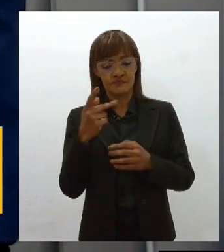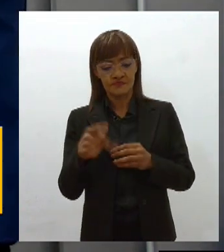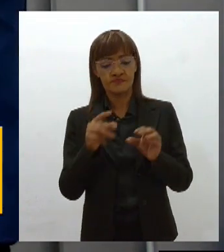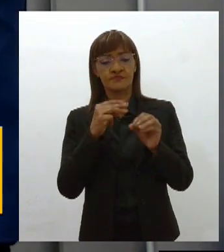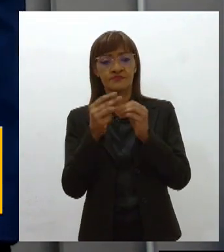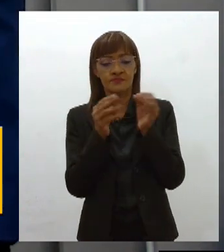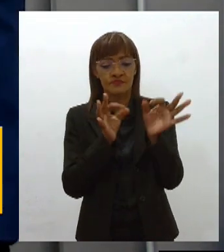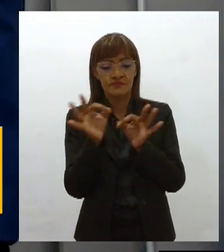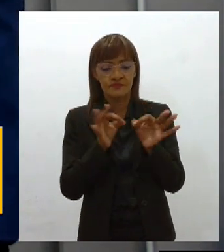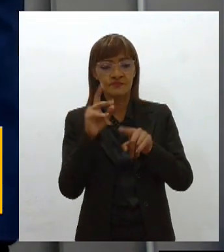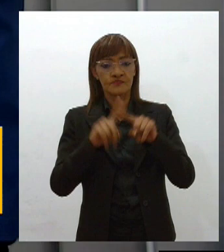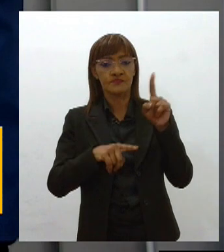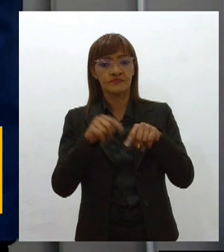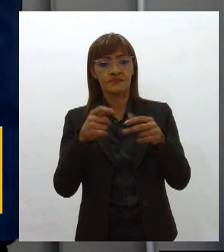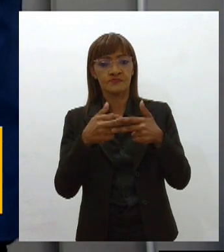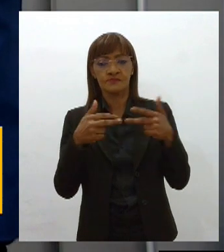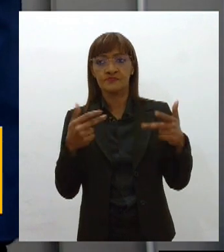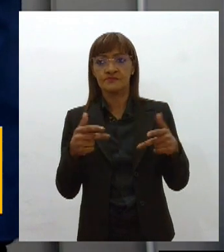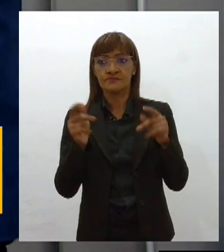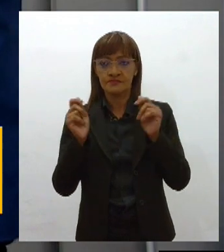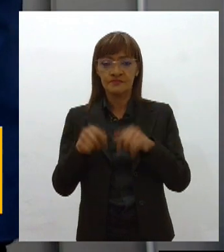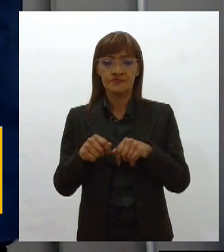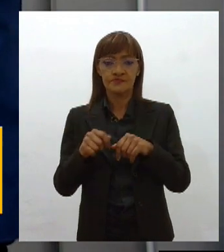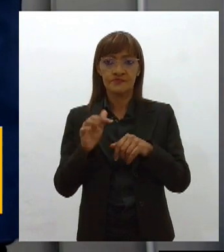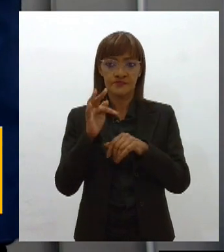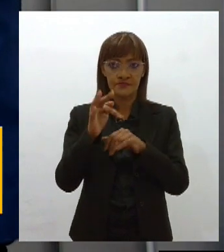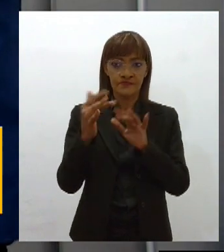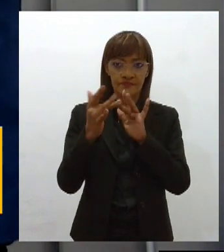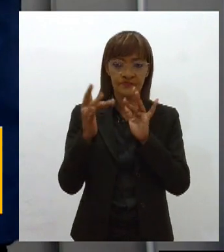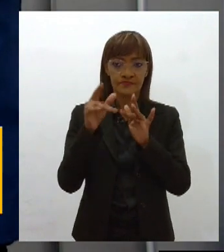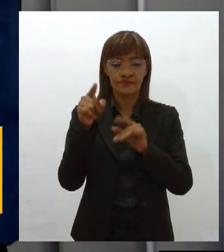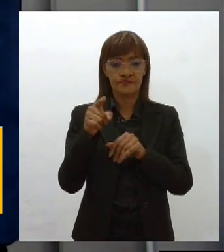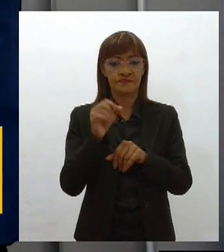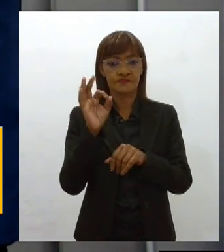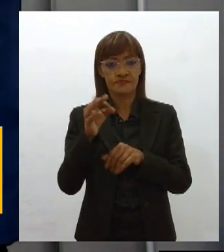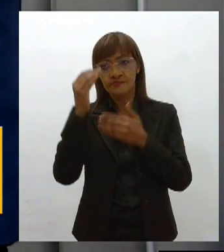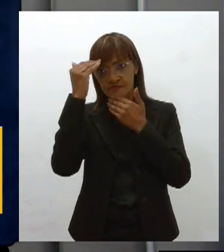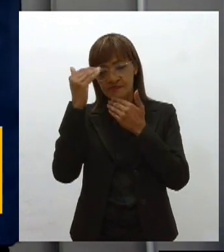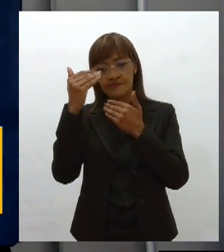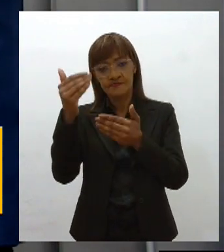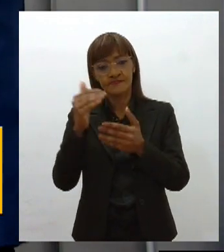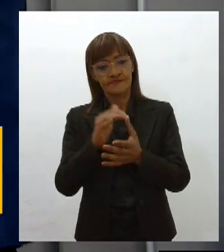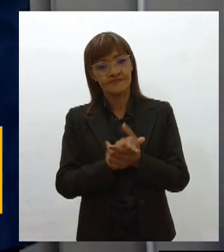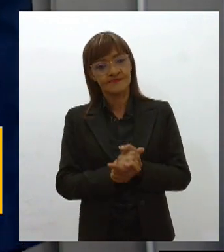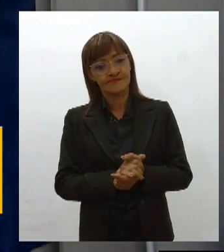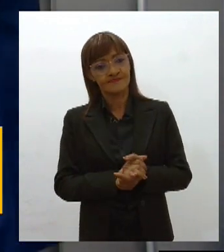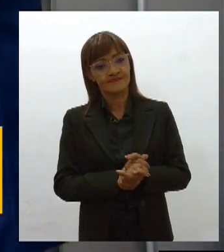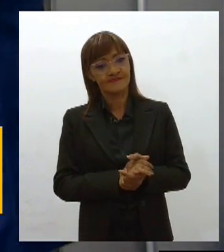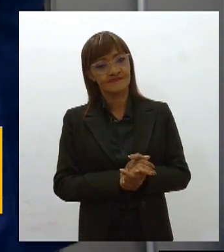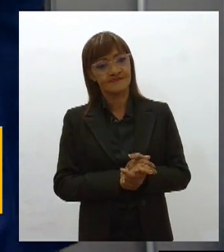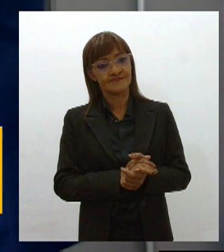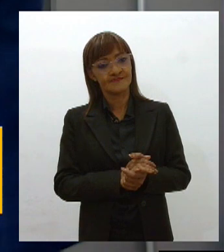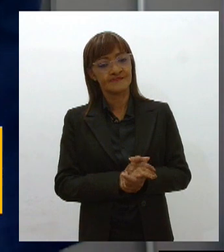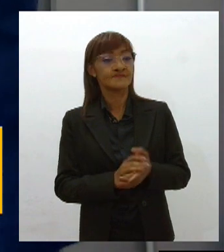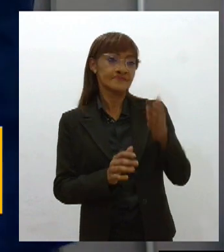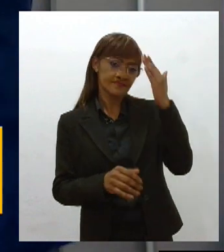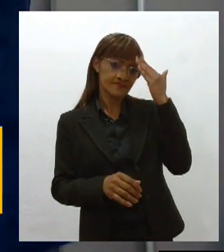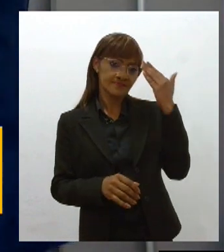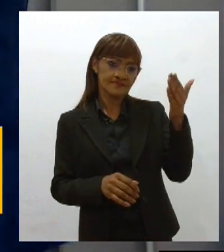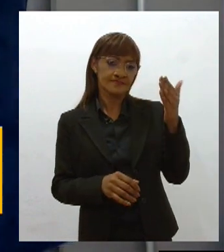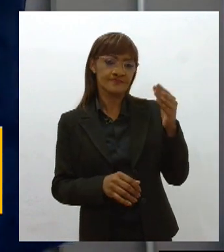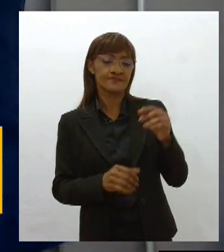material aí que pela frente nós vamos entrar em contato com a senhora também para isso, viu? Muito obrigado e uma excelente tarde. Obrigada, estarei à